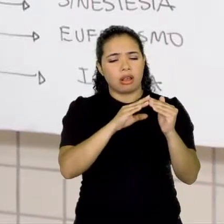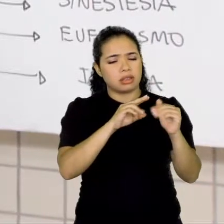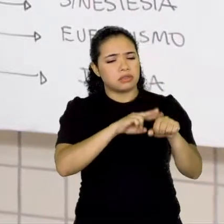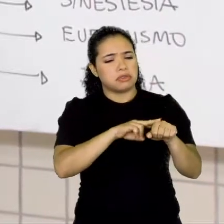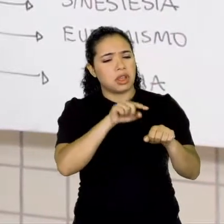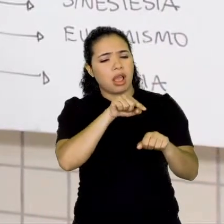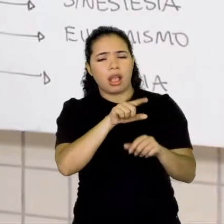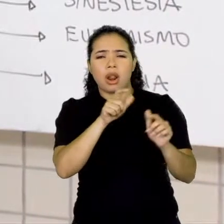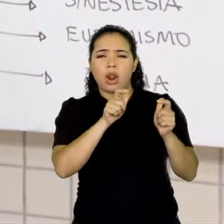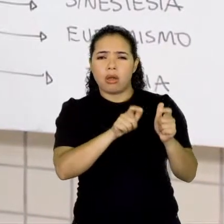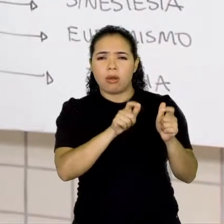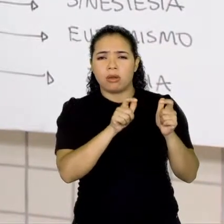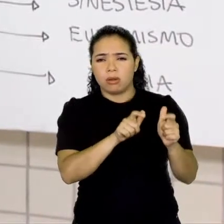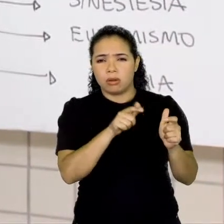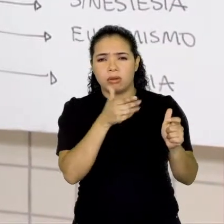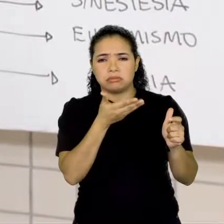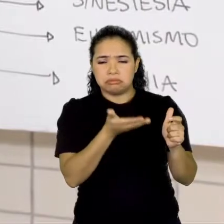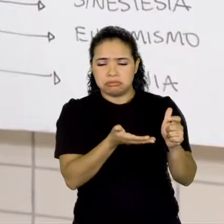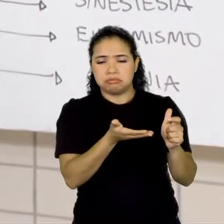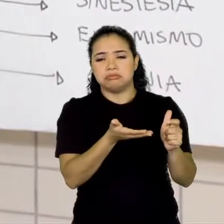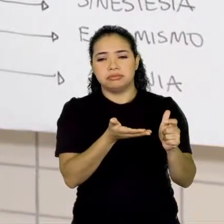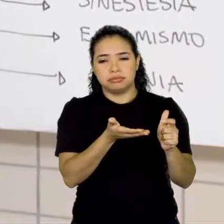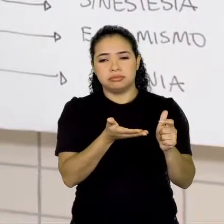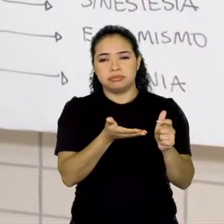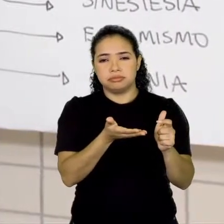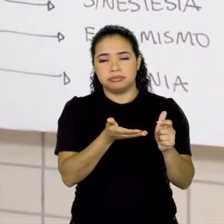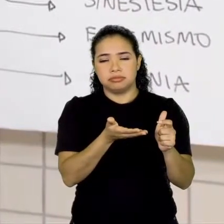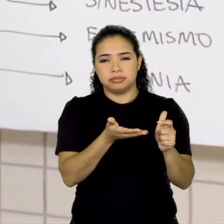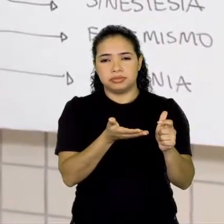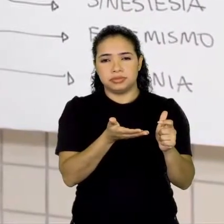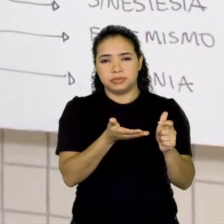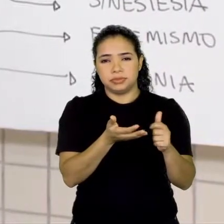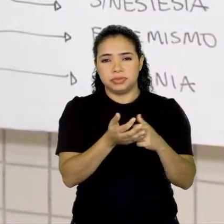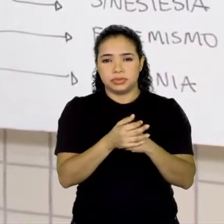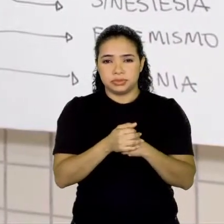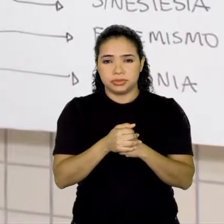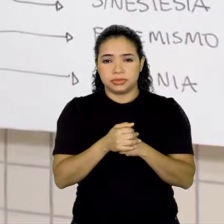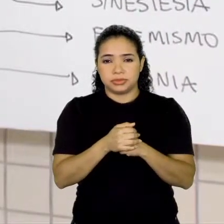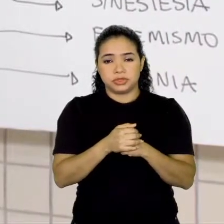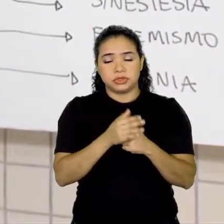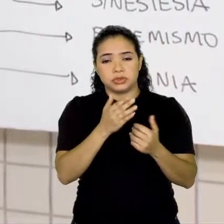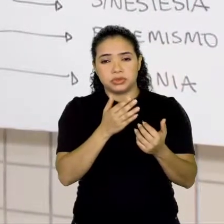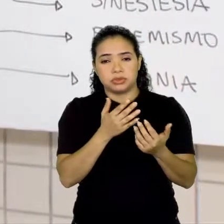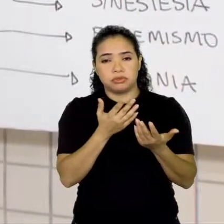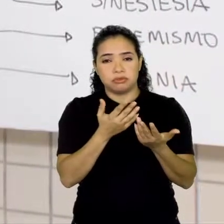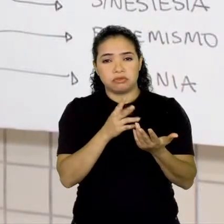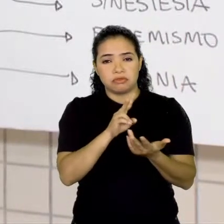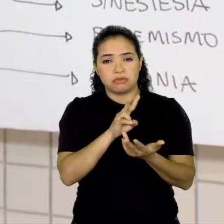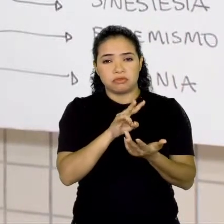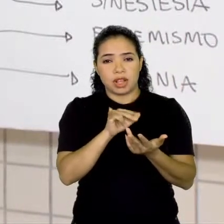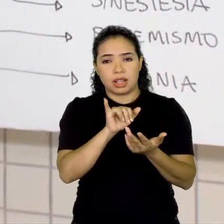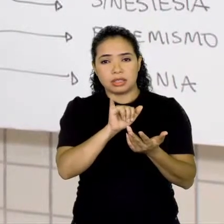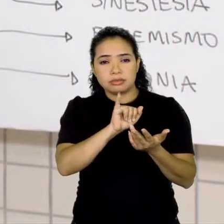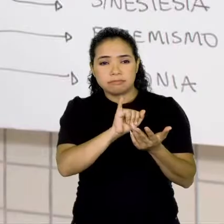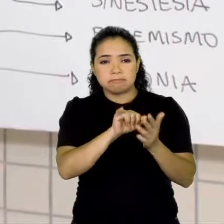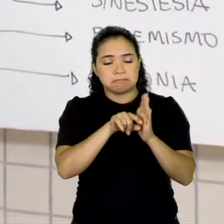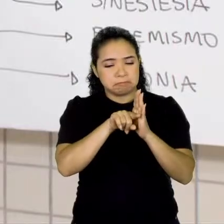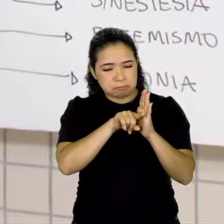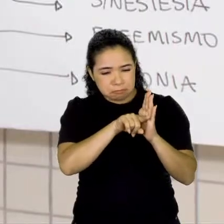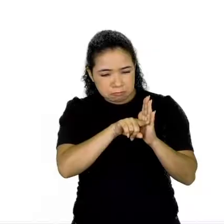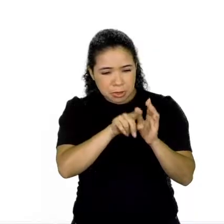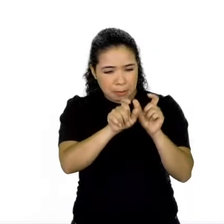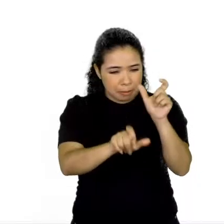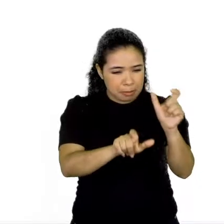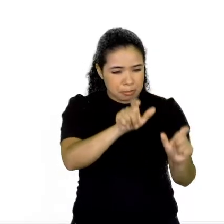o alienista, a personagem lá, vai estudar as pessoas da cidade. Então